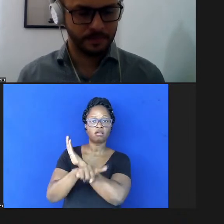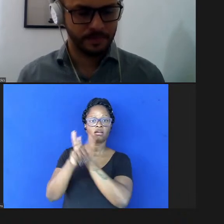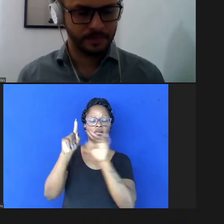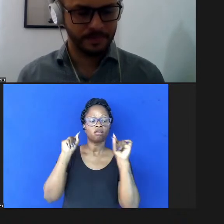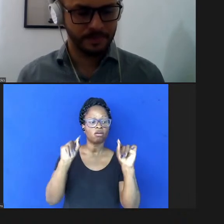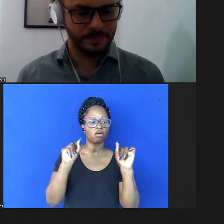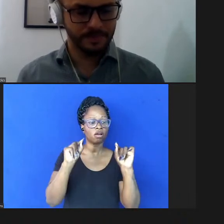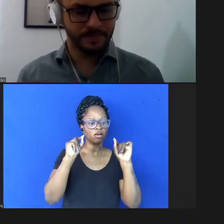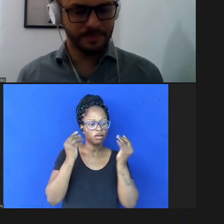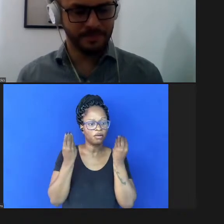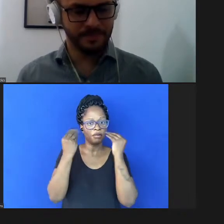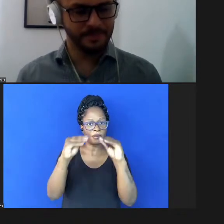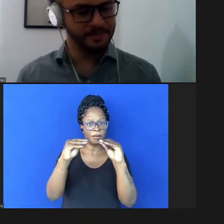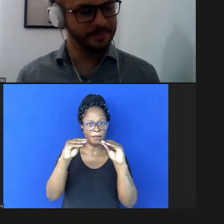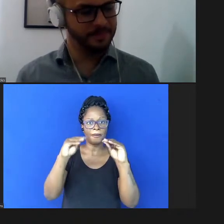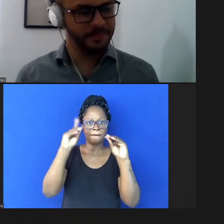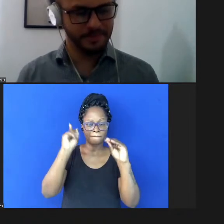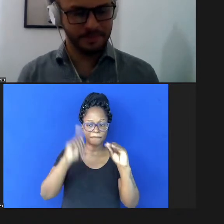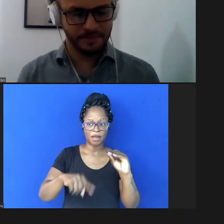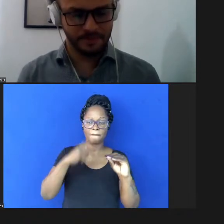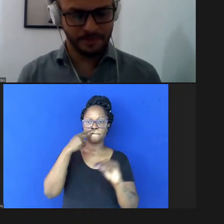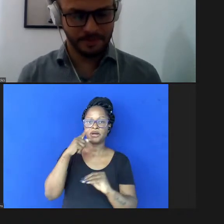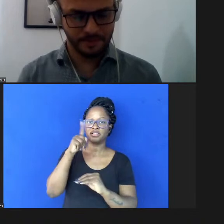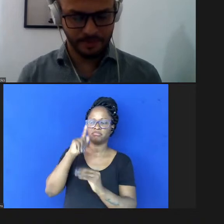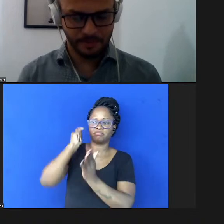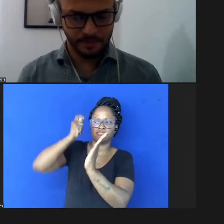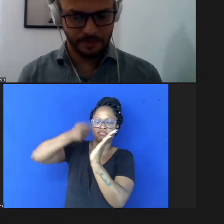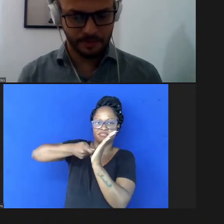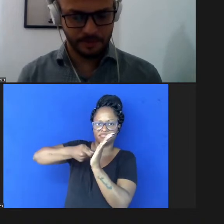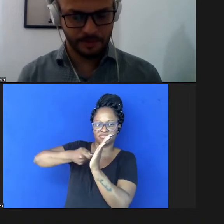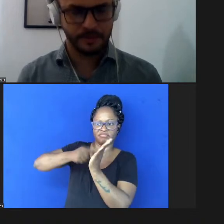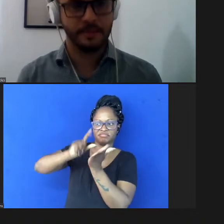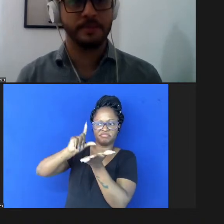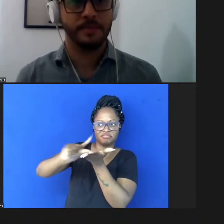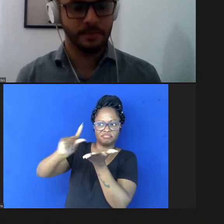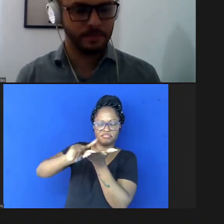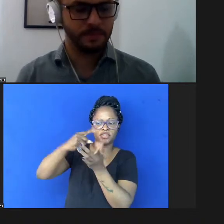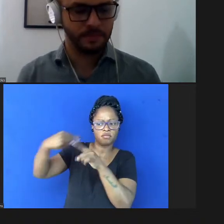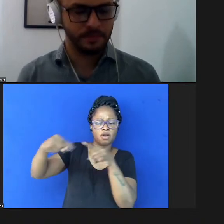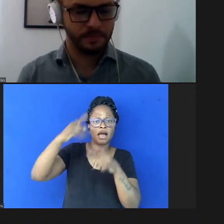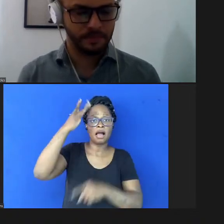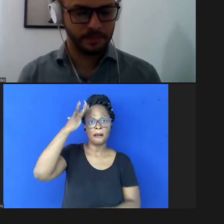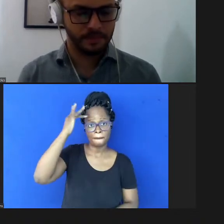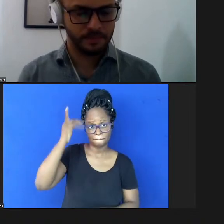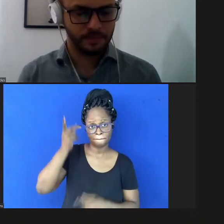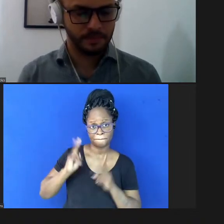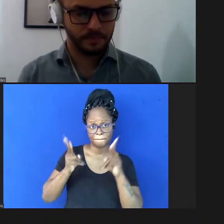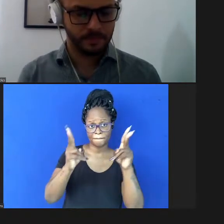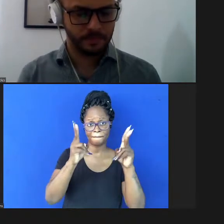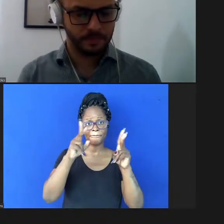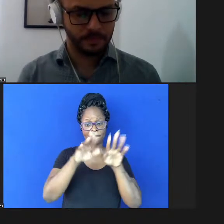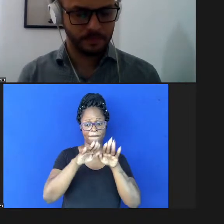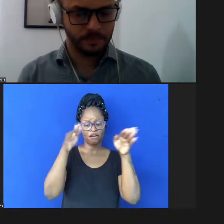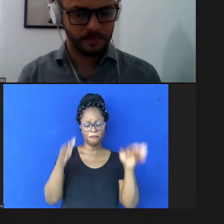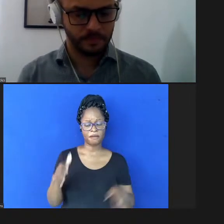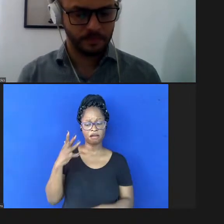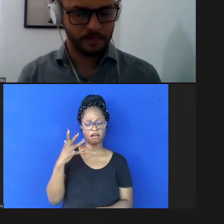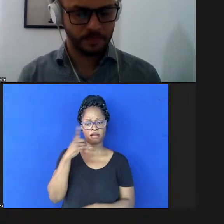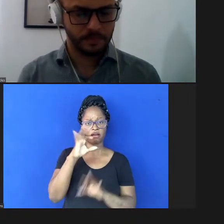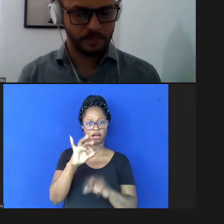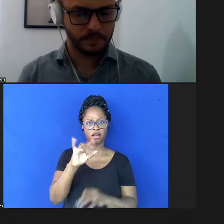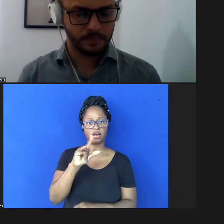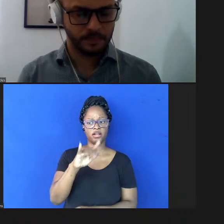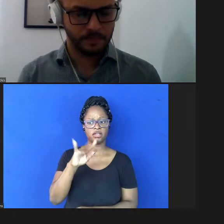colocada sobre os AP6 as taxas de processamento de artigo essa discussão continua amanhã com uma mesa redonda com a Alicia da